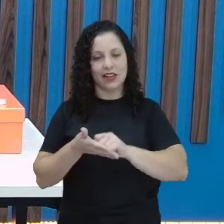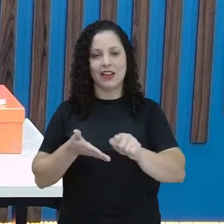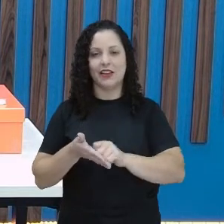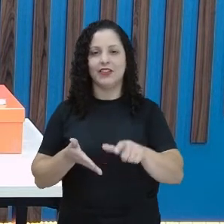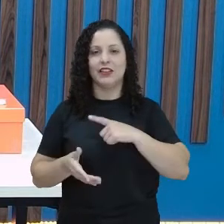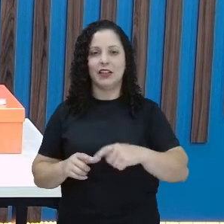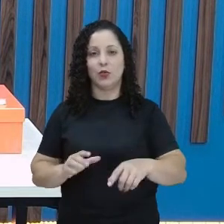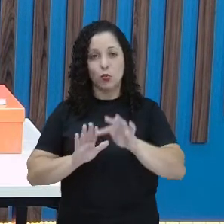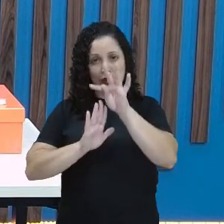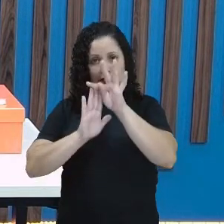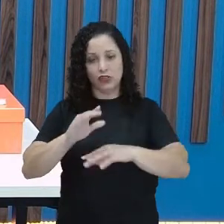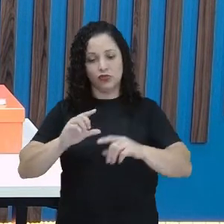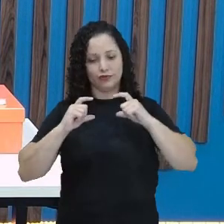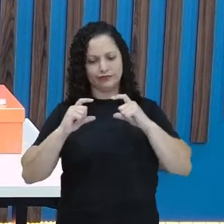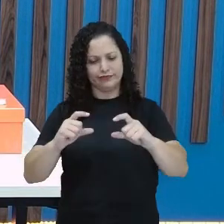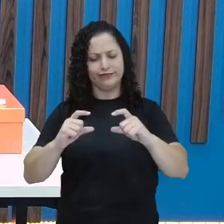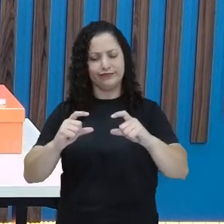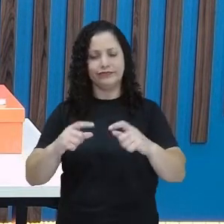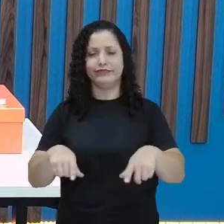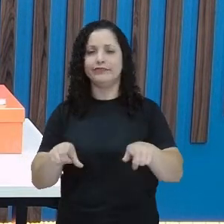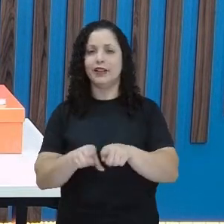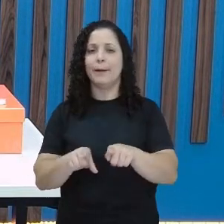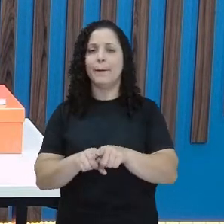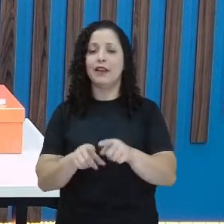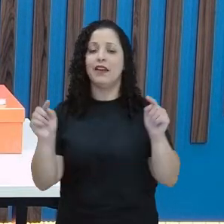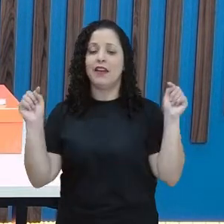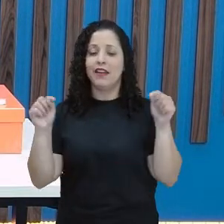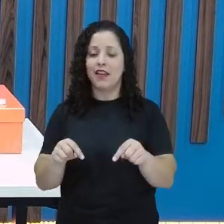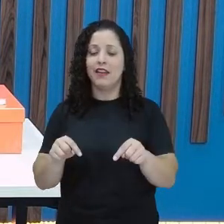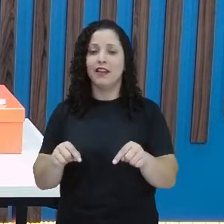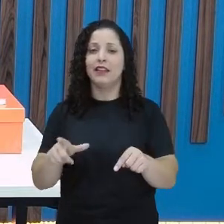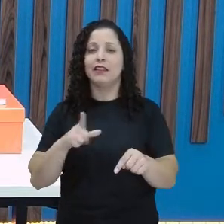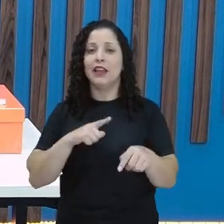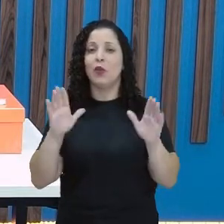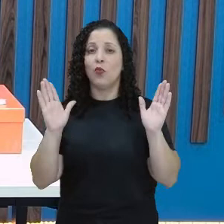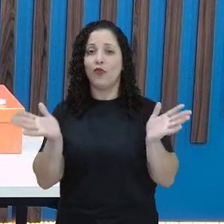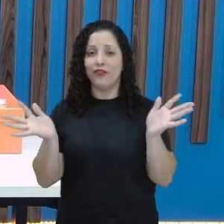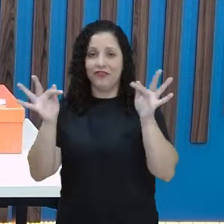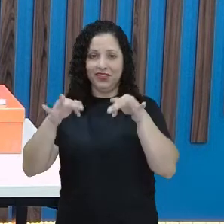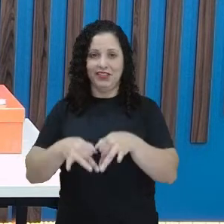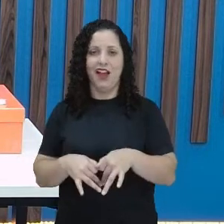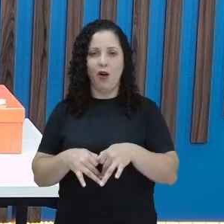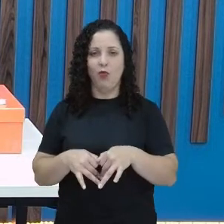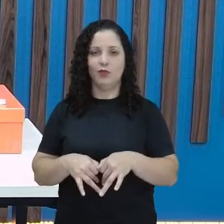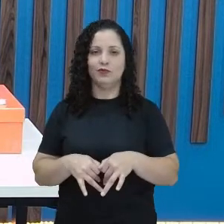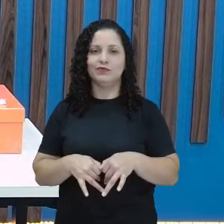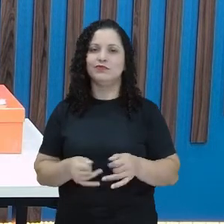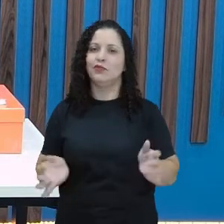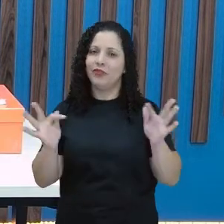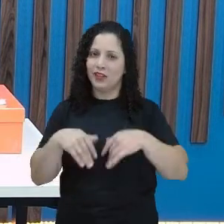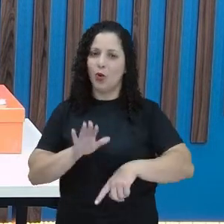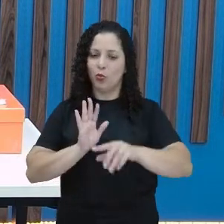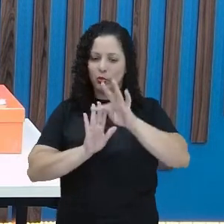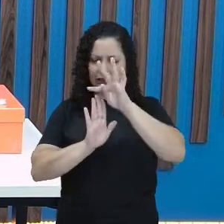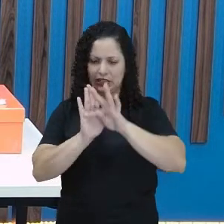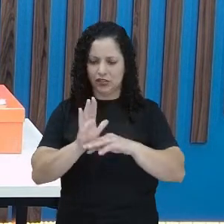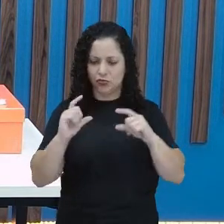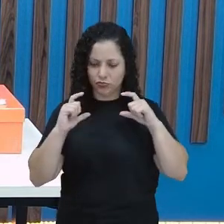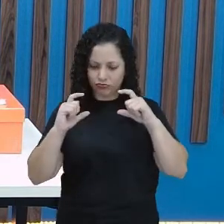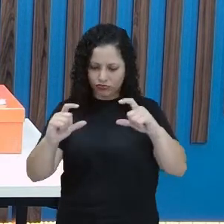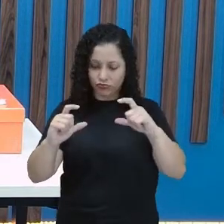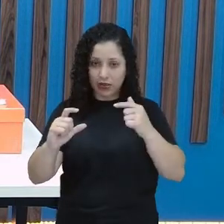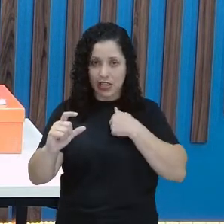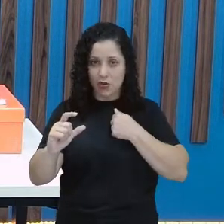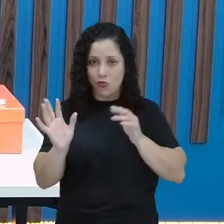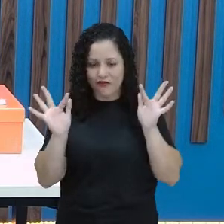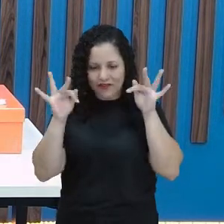corpo texto da mensagem, e essa mensagem tem uma despedida, é no final. Eu preciso